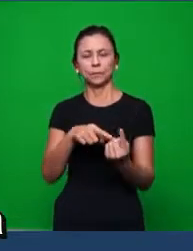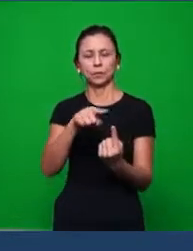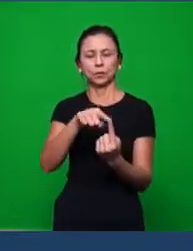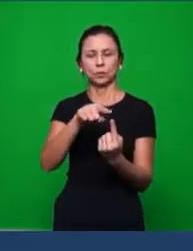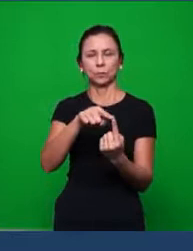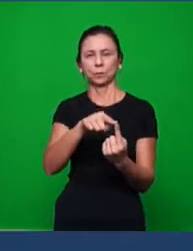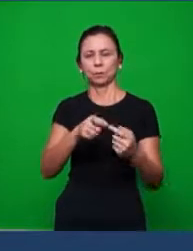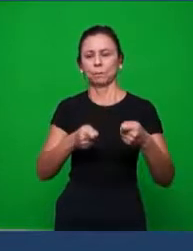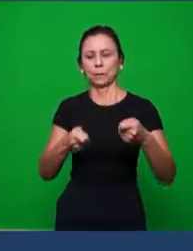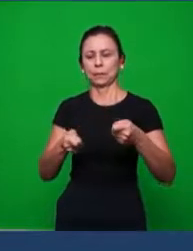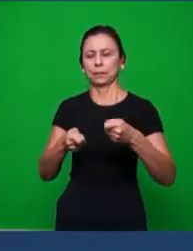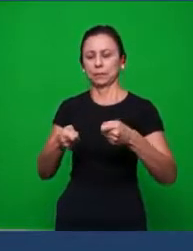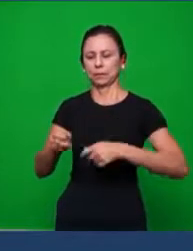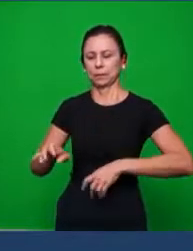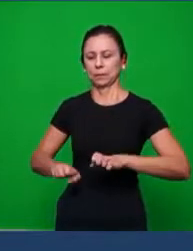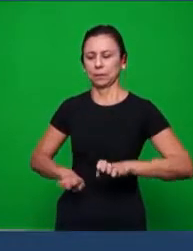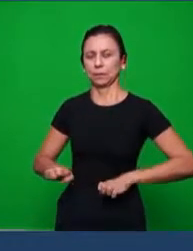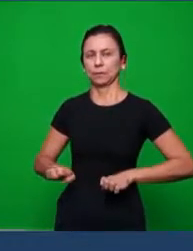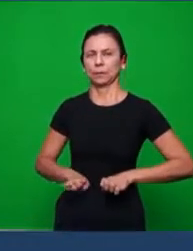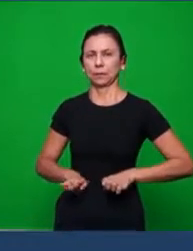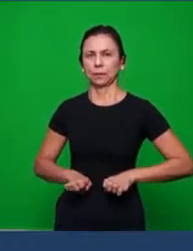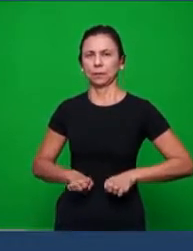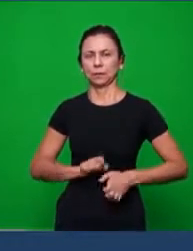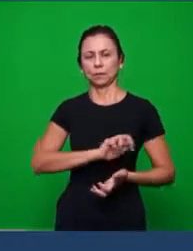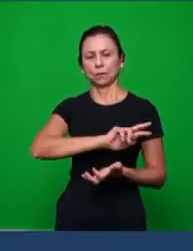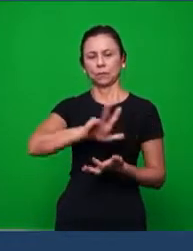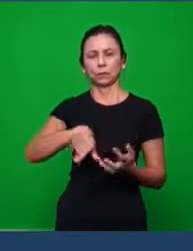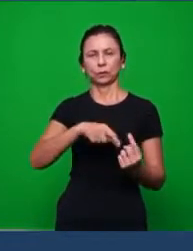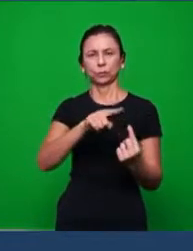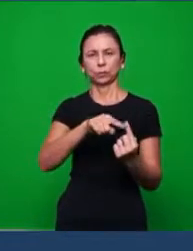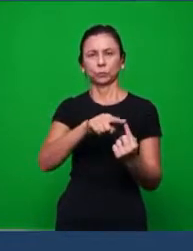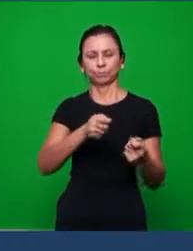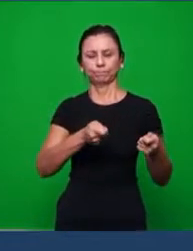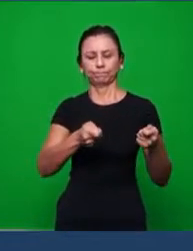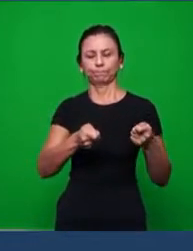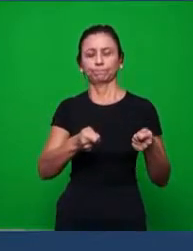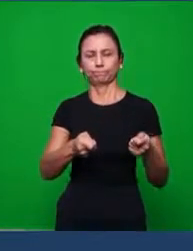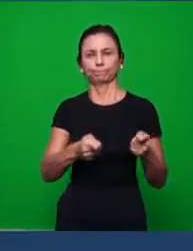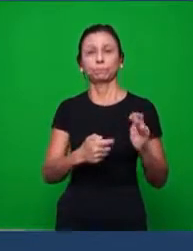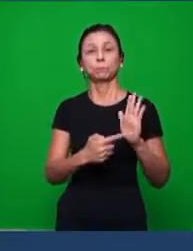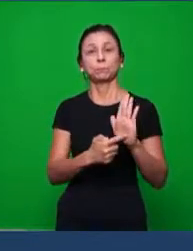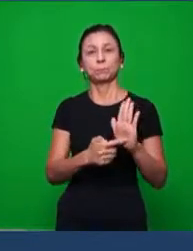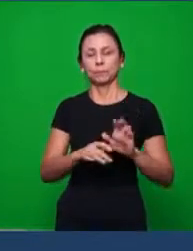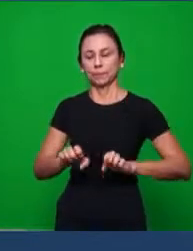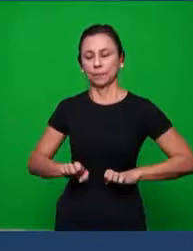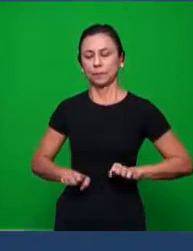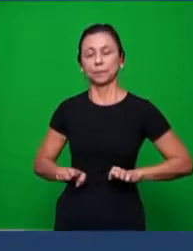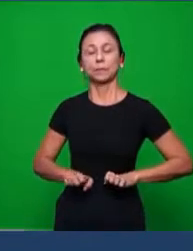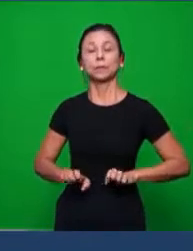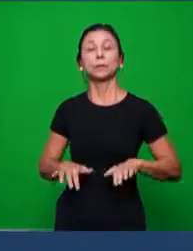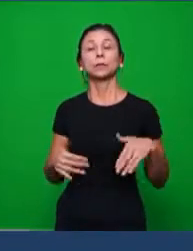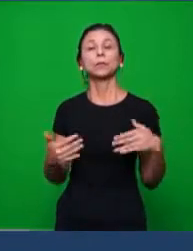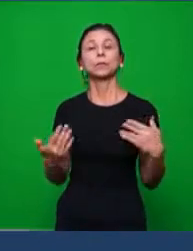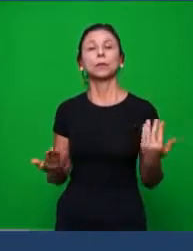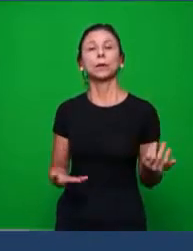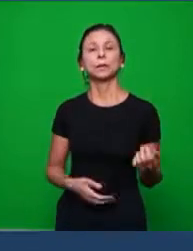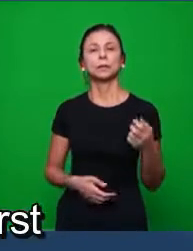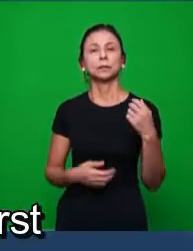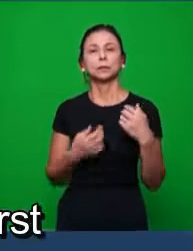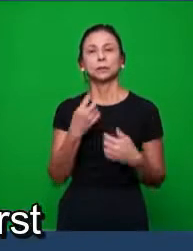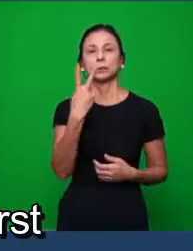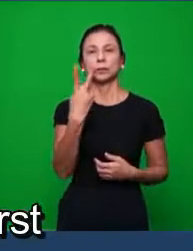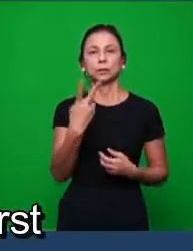Esmirna. Primeiro, então, vamos ver. quais foram os dois tipos